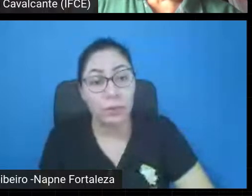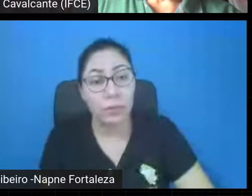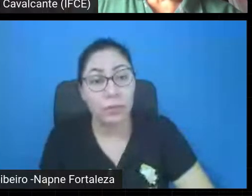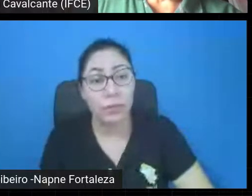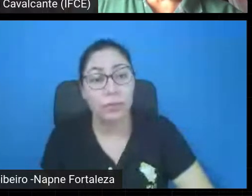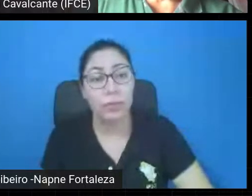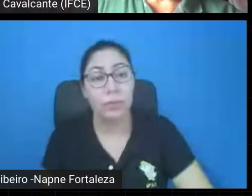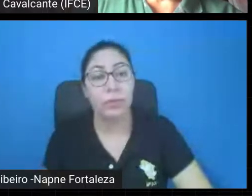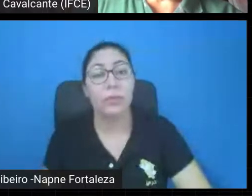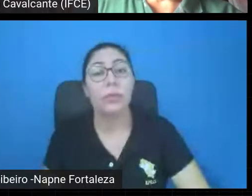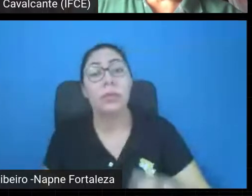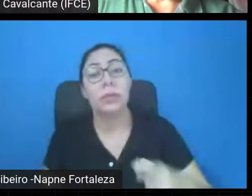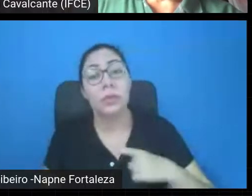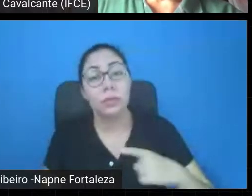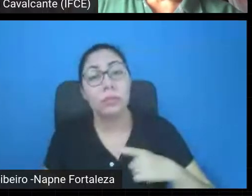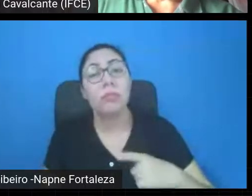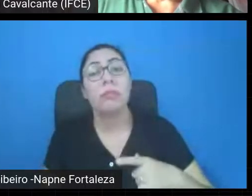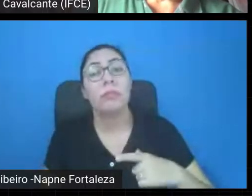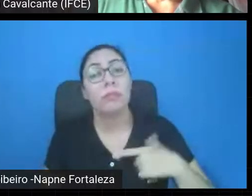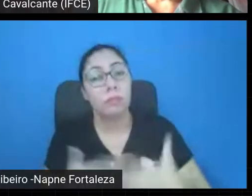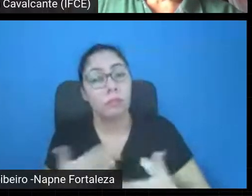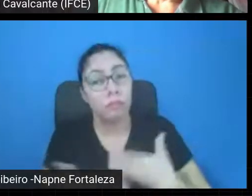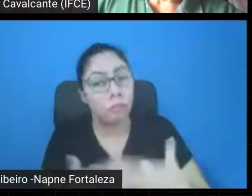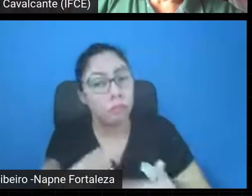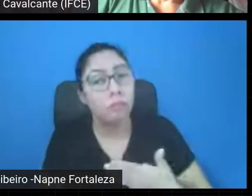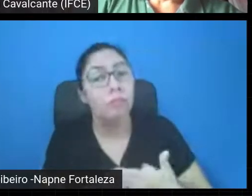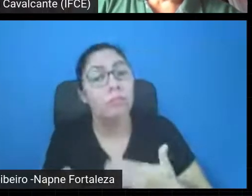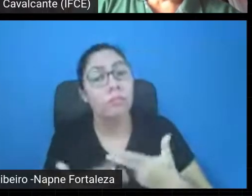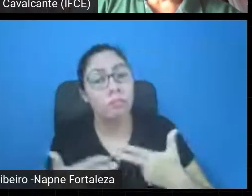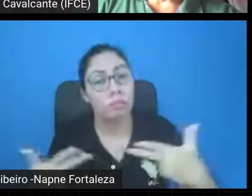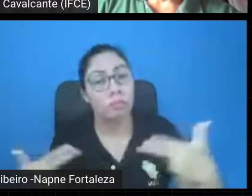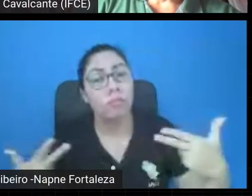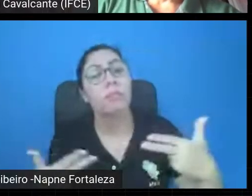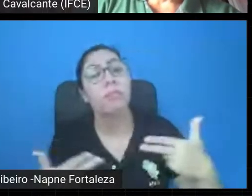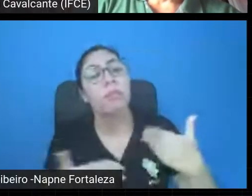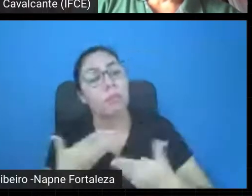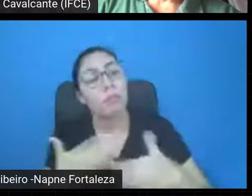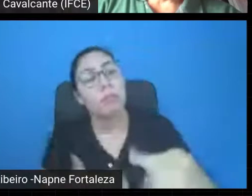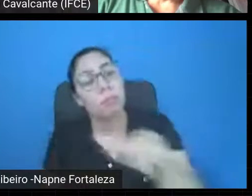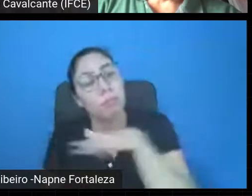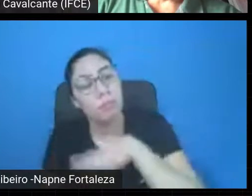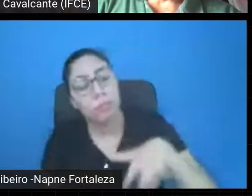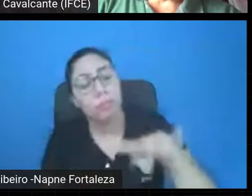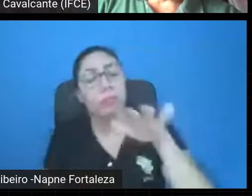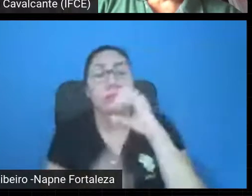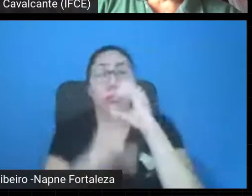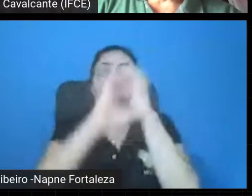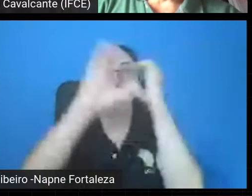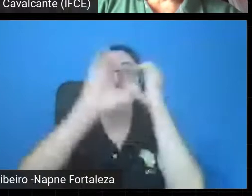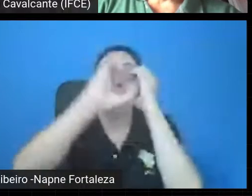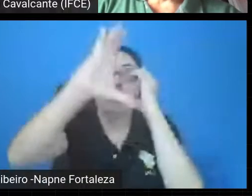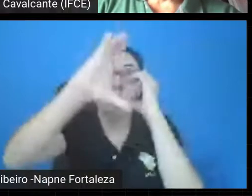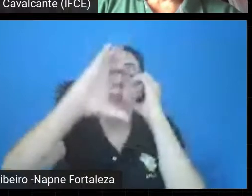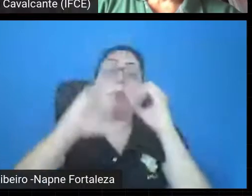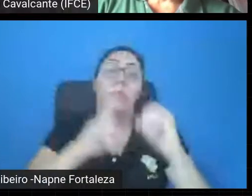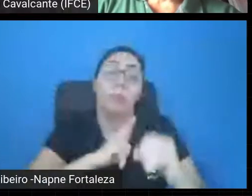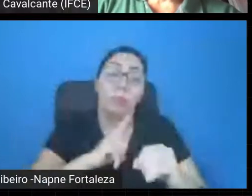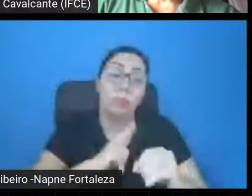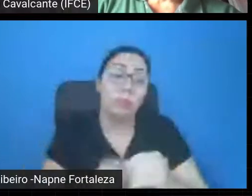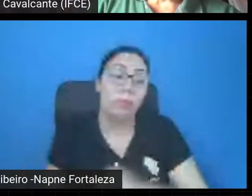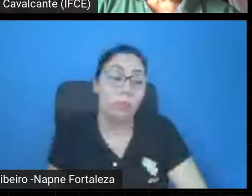muita coisa é desenvolvida para astronomia, ou, muita coisa também pelos